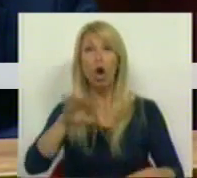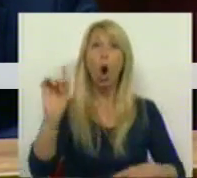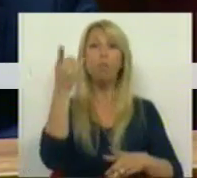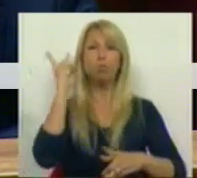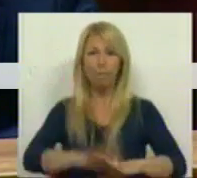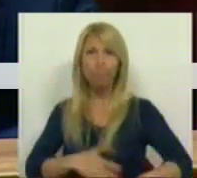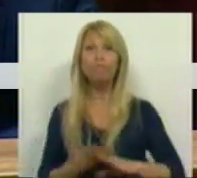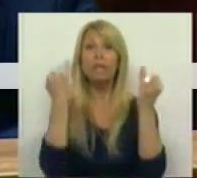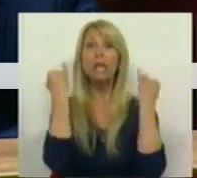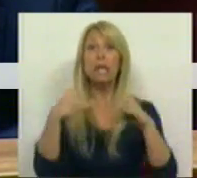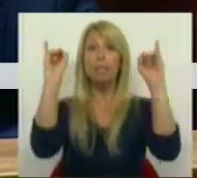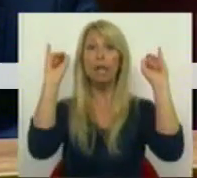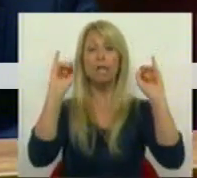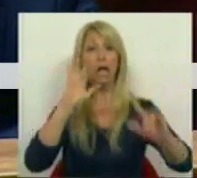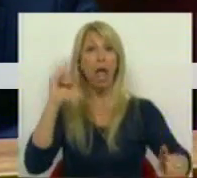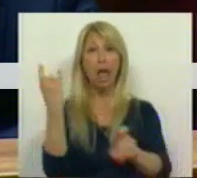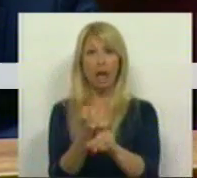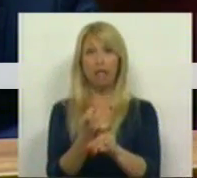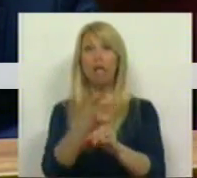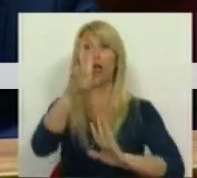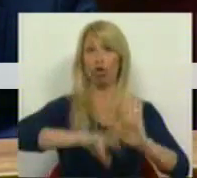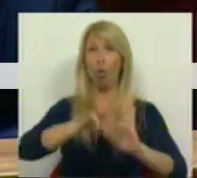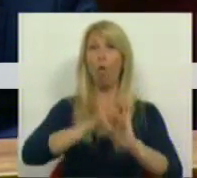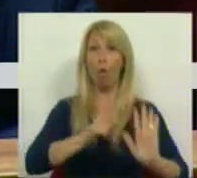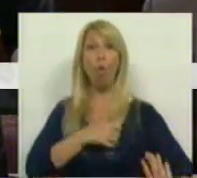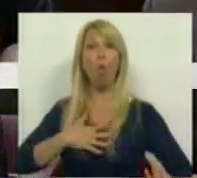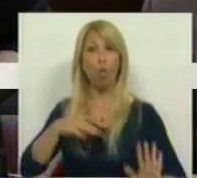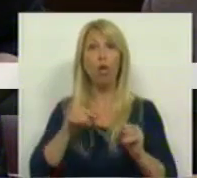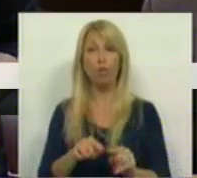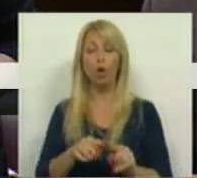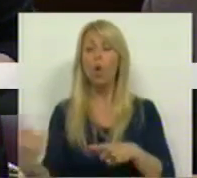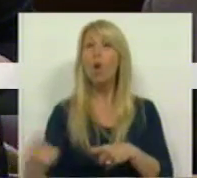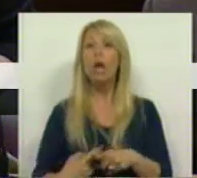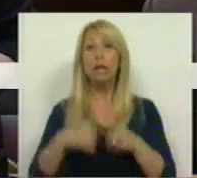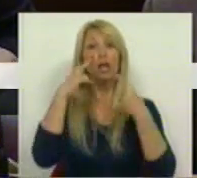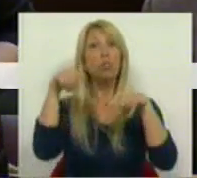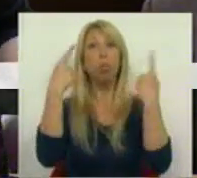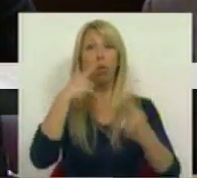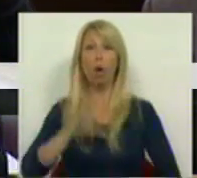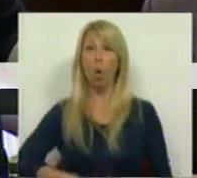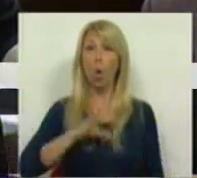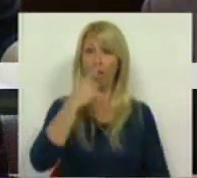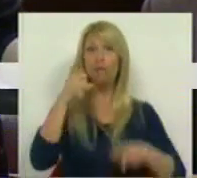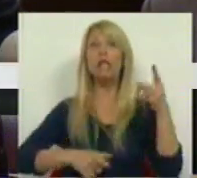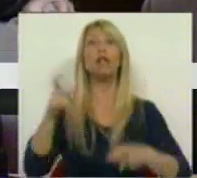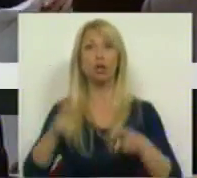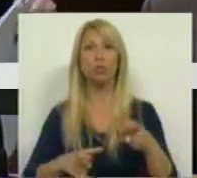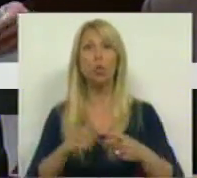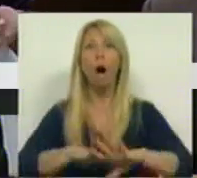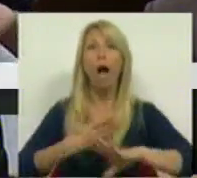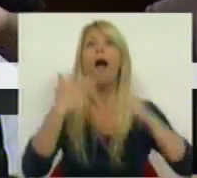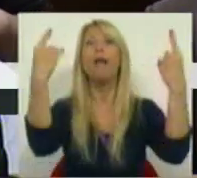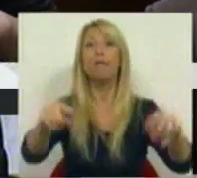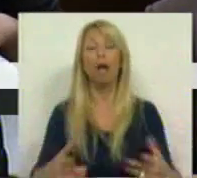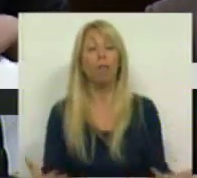independência das entidades reguladoras, o interesse público e a confiança dos cidadãos sairá reforçada. Bom, costuma-se